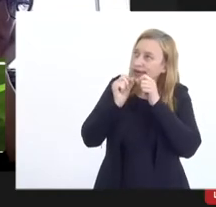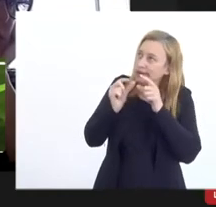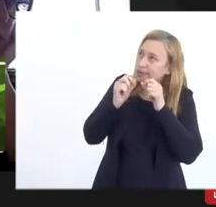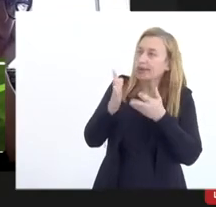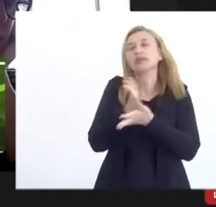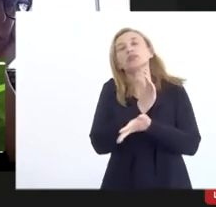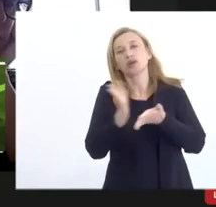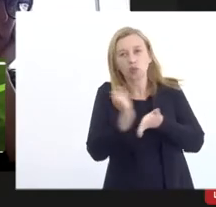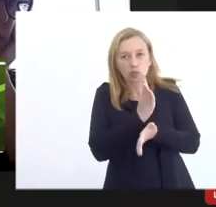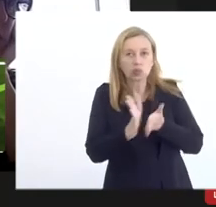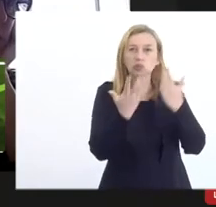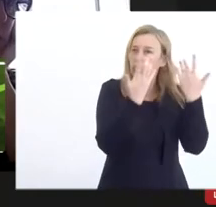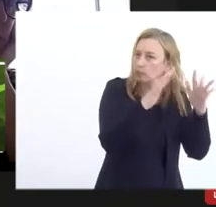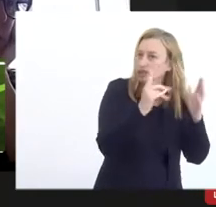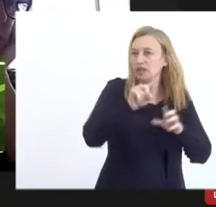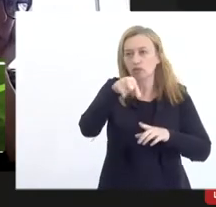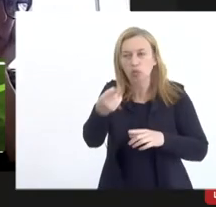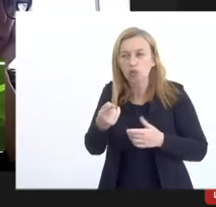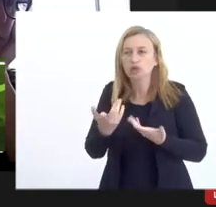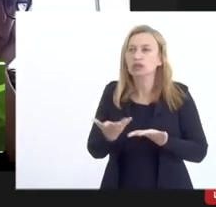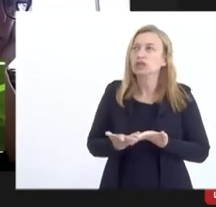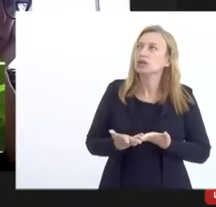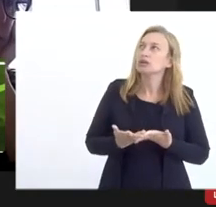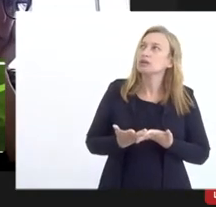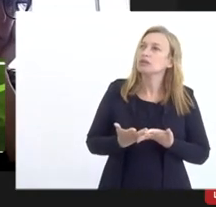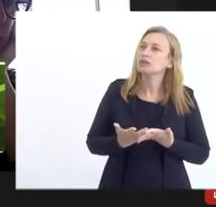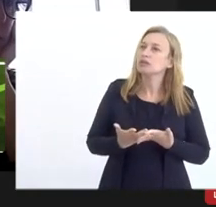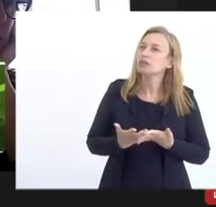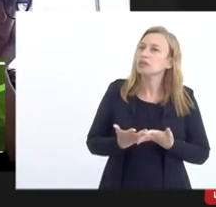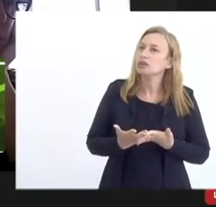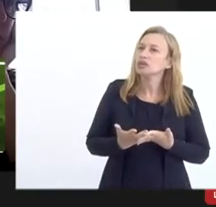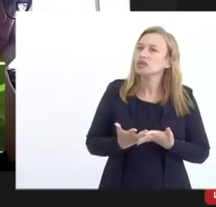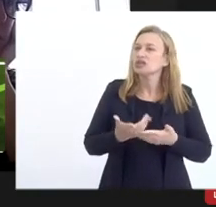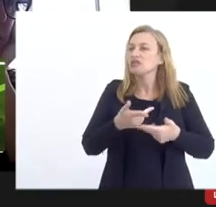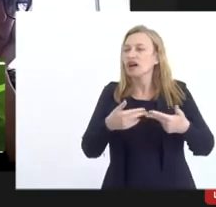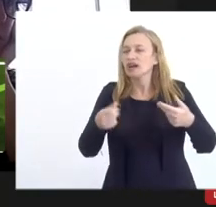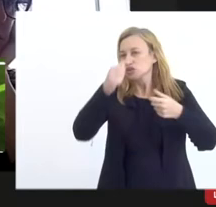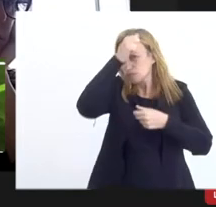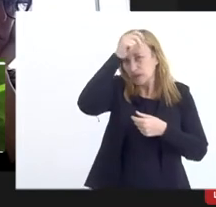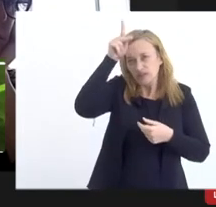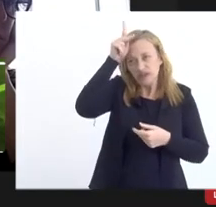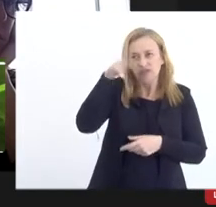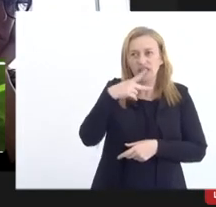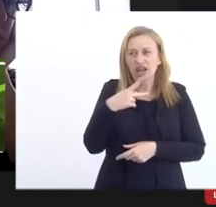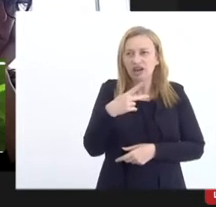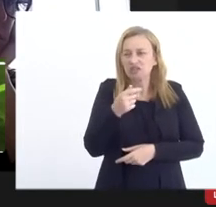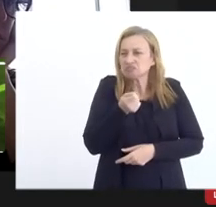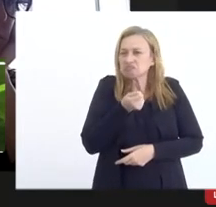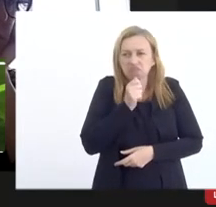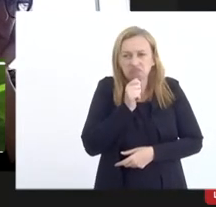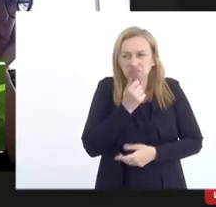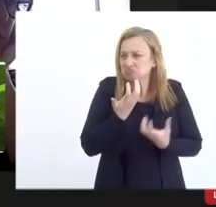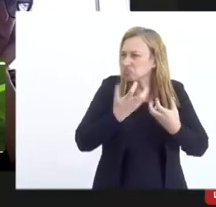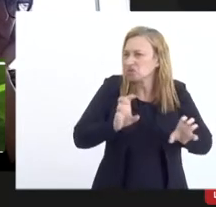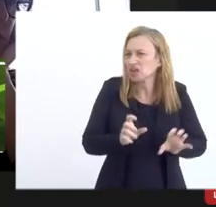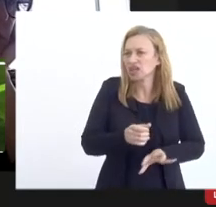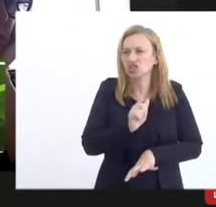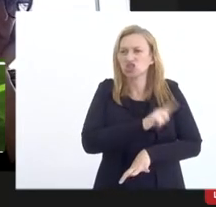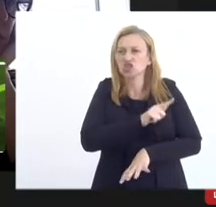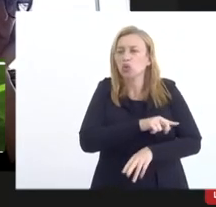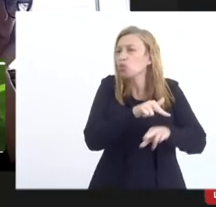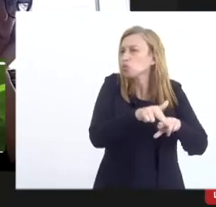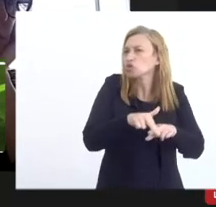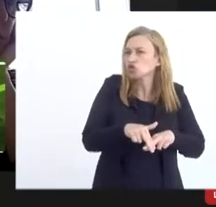alguns elogiada por outros muitos prefeitos diziam que ninguém mais queria ser gestor por causa da